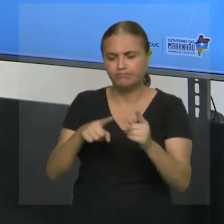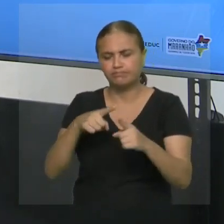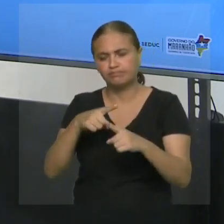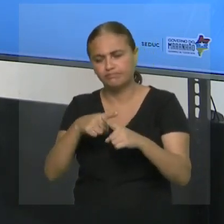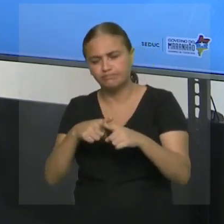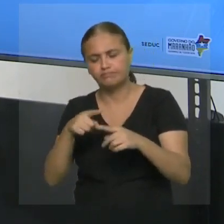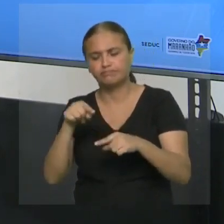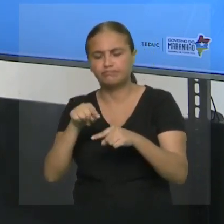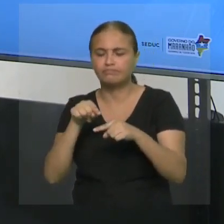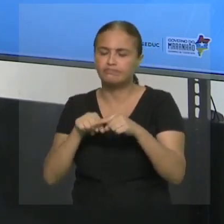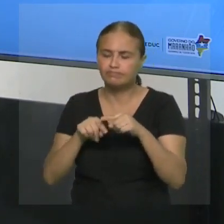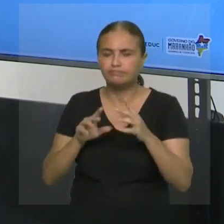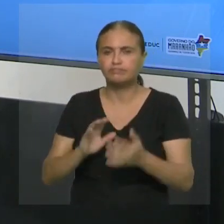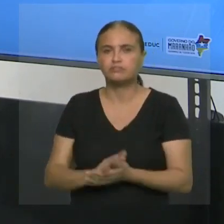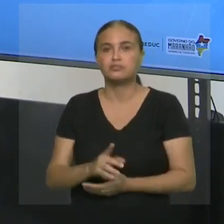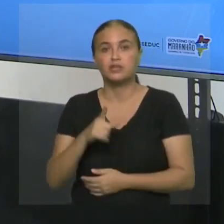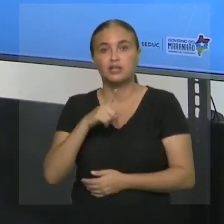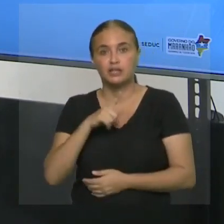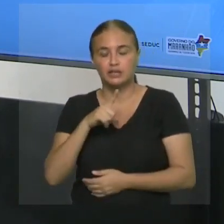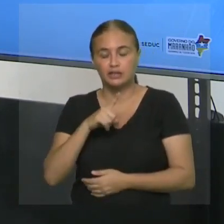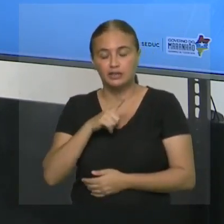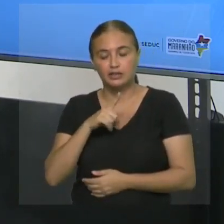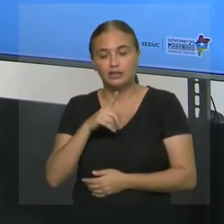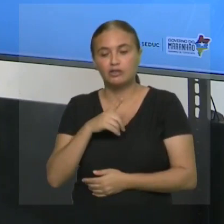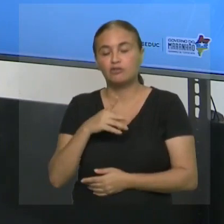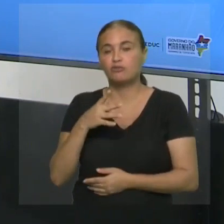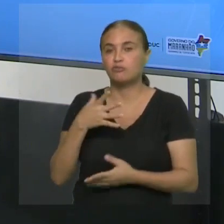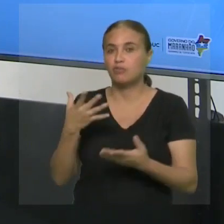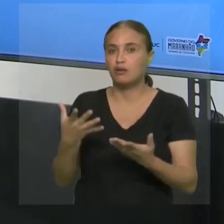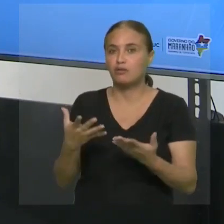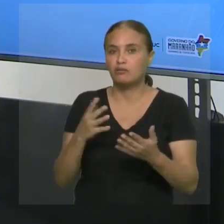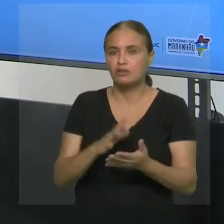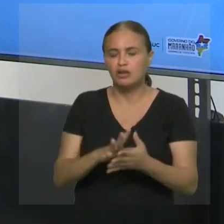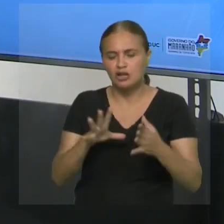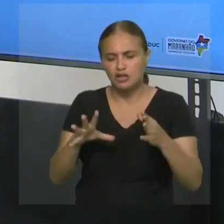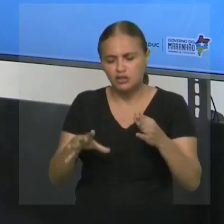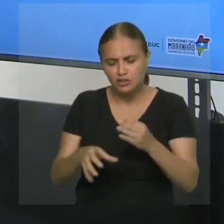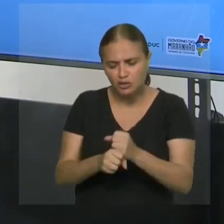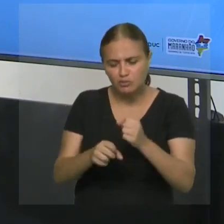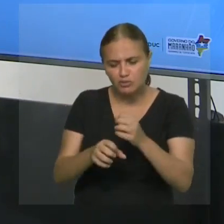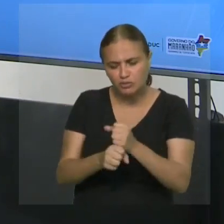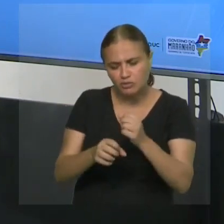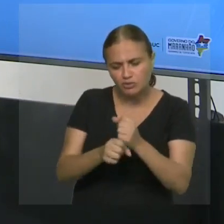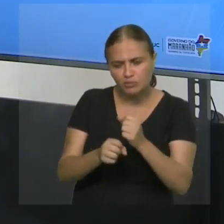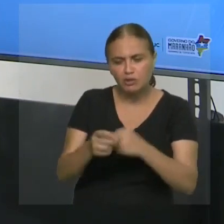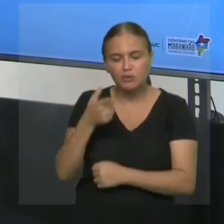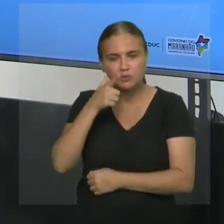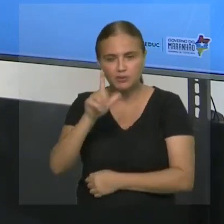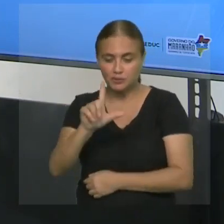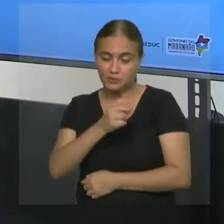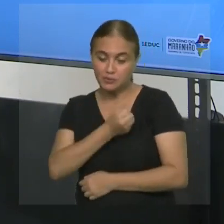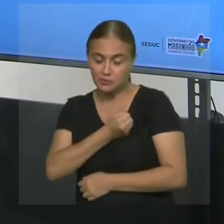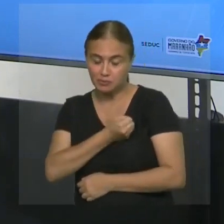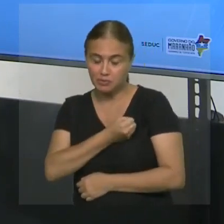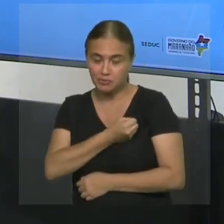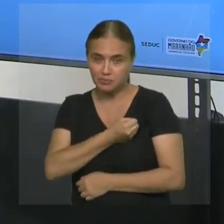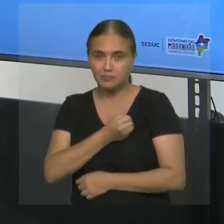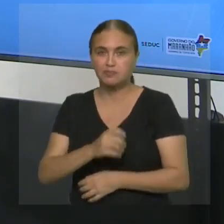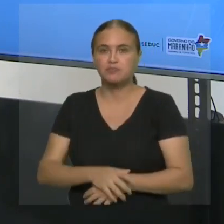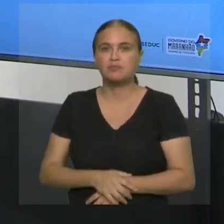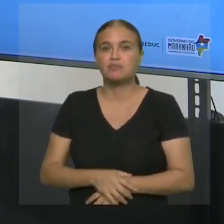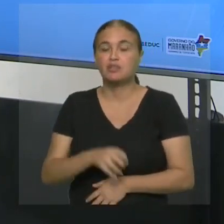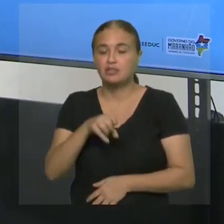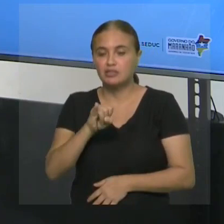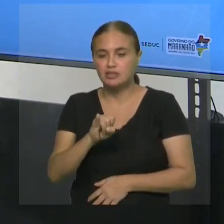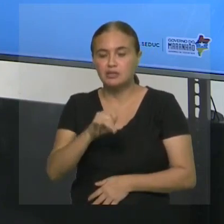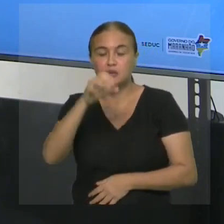faço aqui? Turma, tem um ditado que fala assim, né? De grão em grão, a galinha enche o papo. E o que acontece? Se